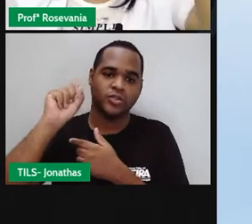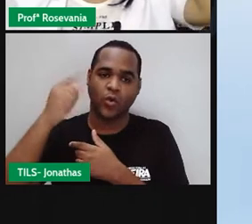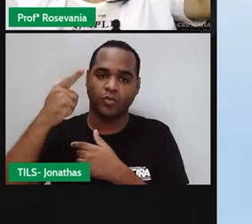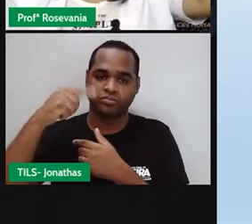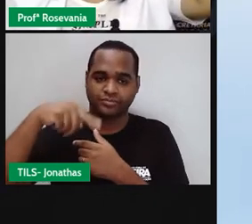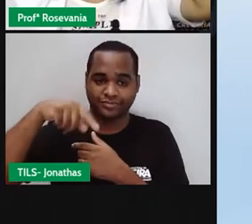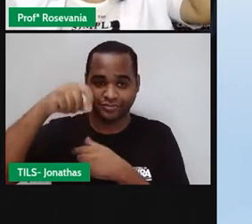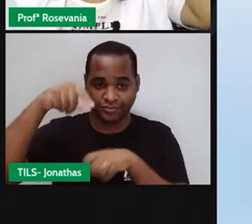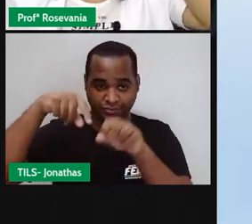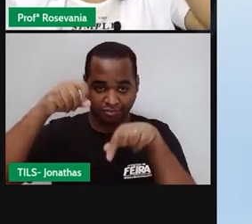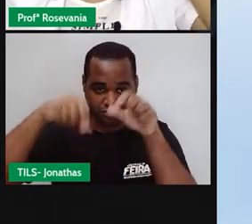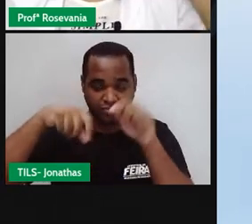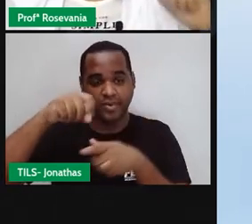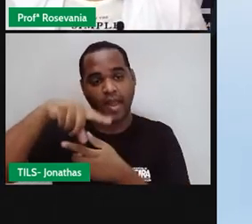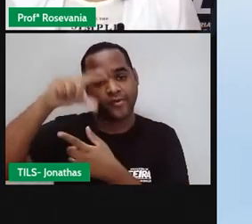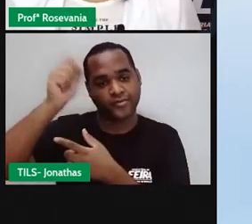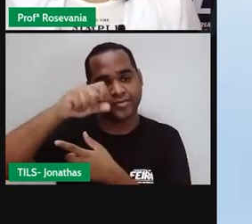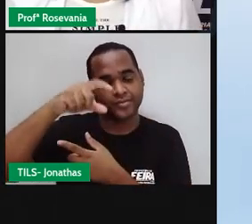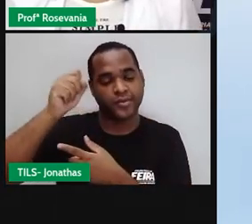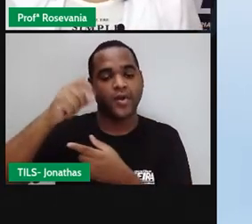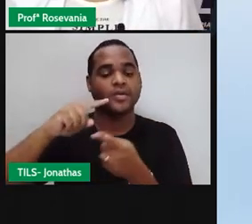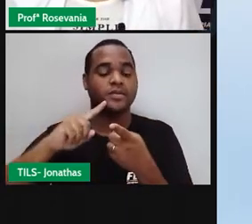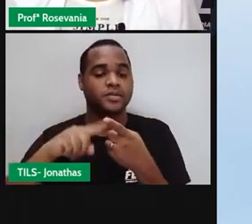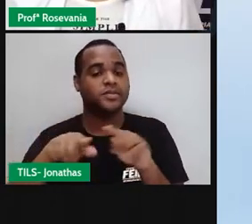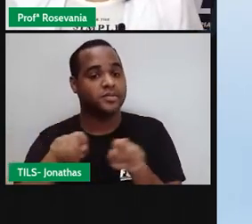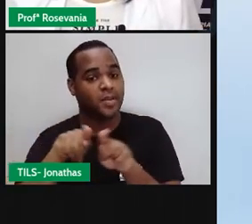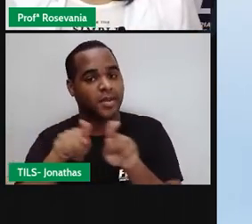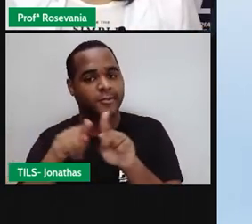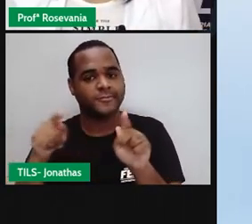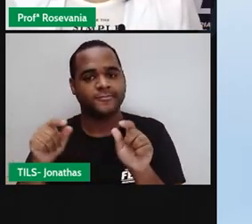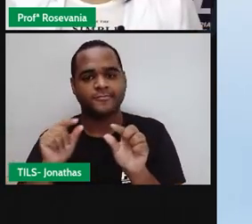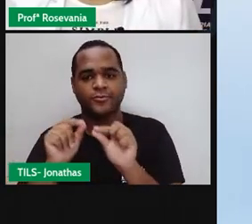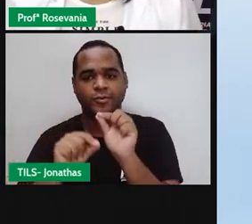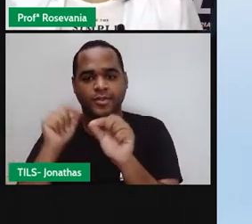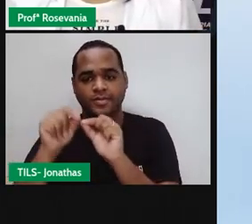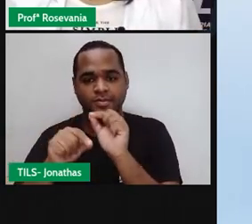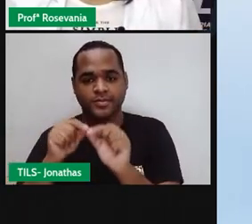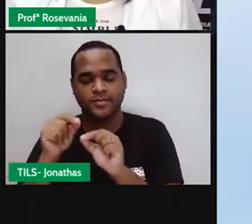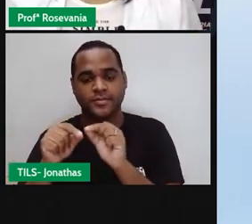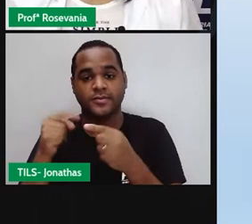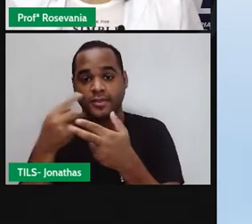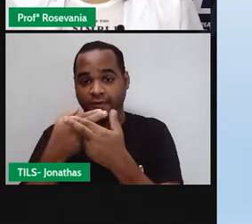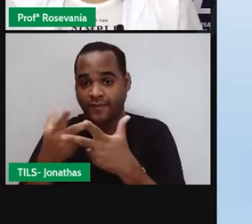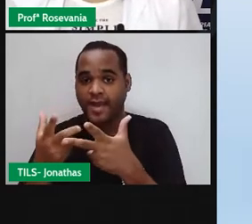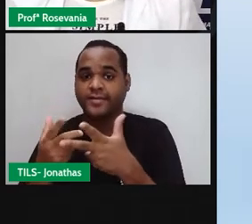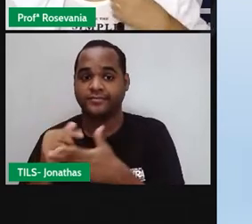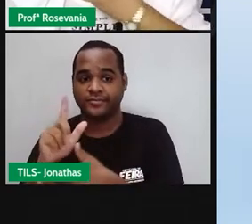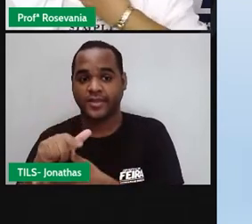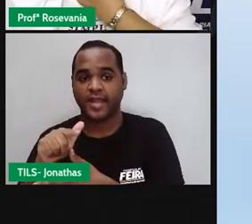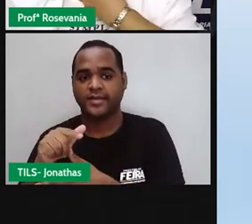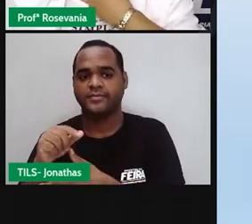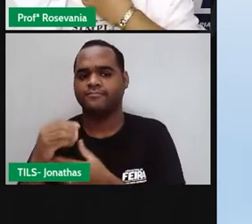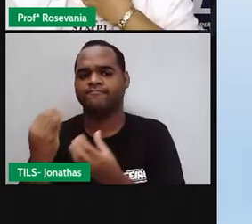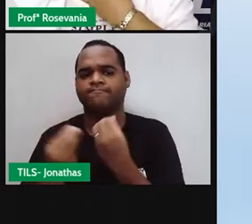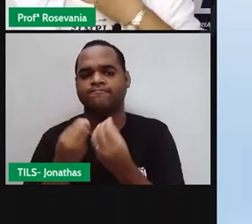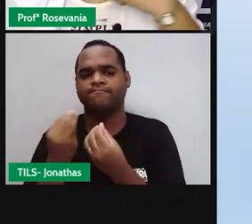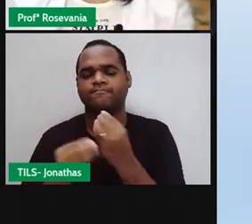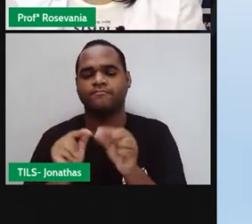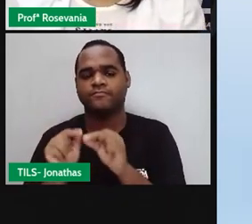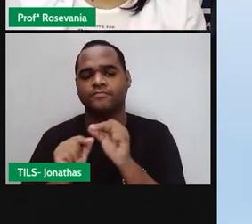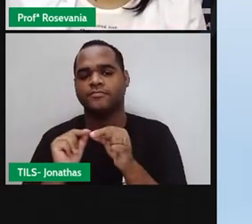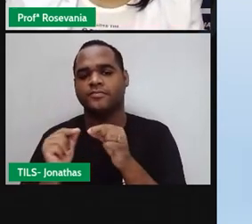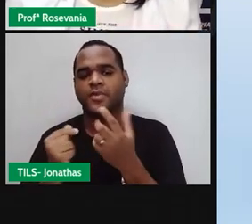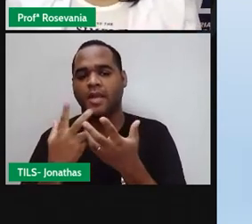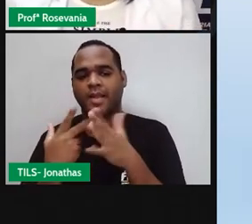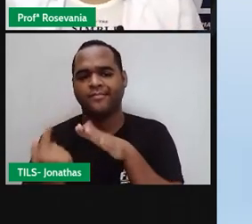processo natural do efeito estufa, e junto a isso, eu também tô produzindo mais gás aqui. É como se eu estivesse botando